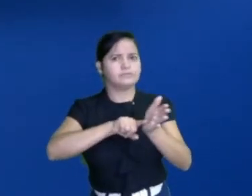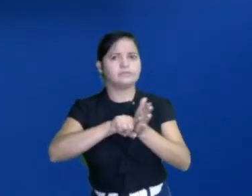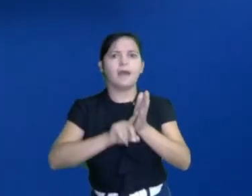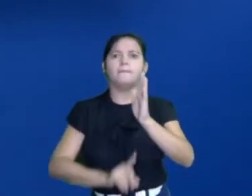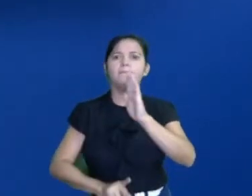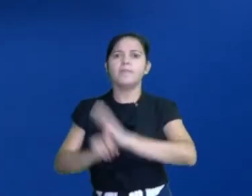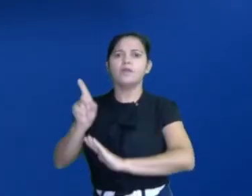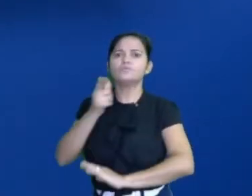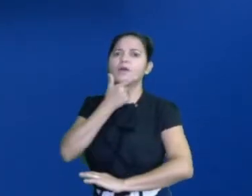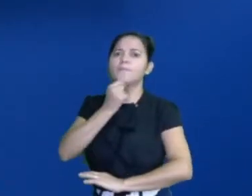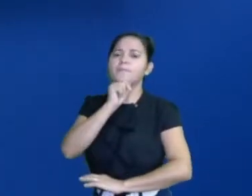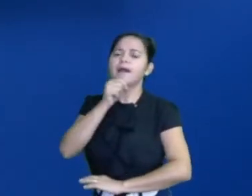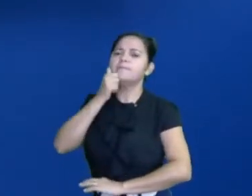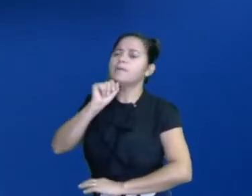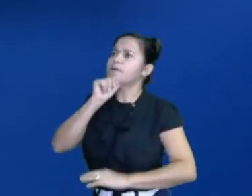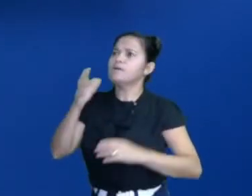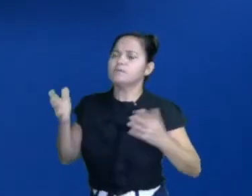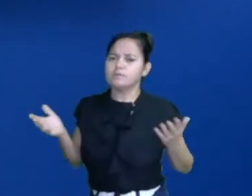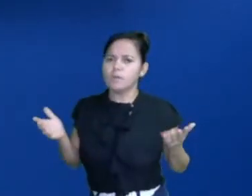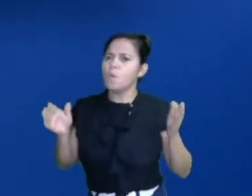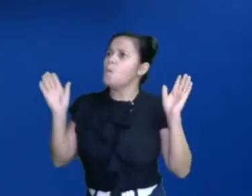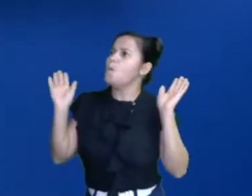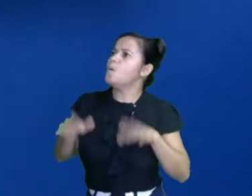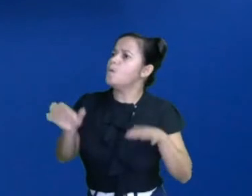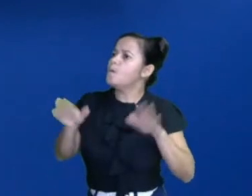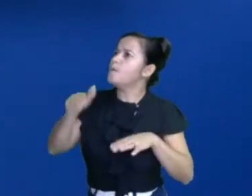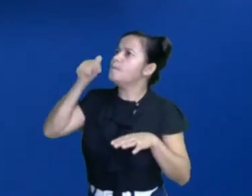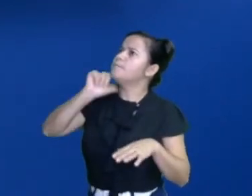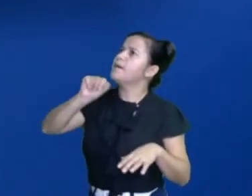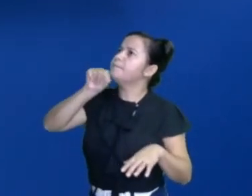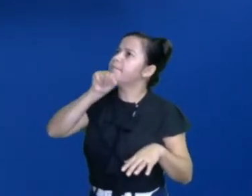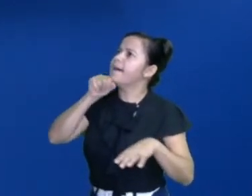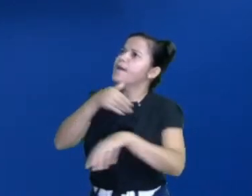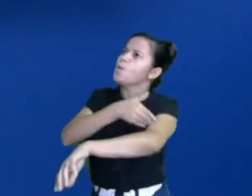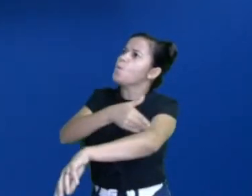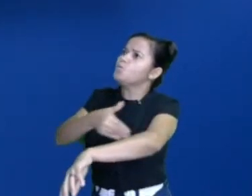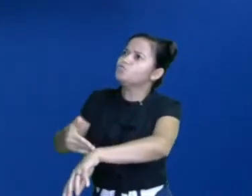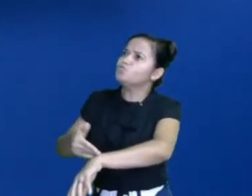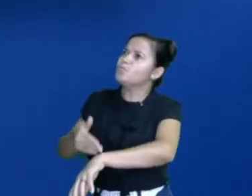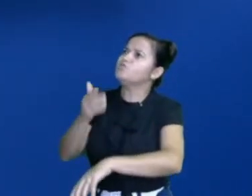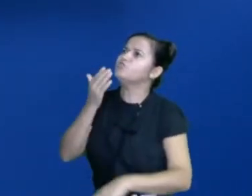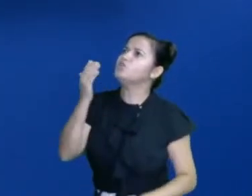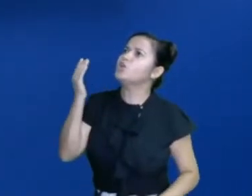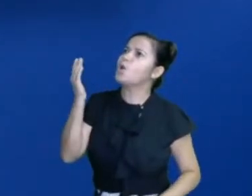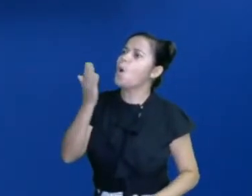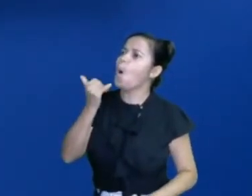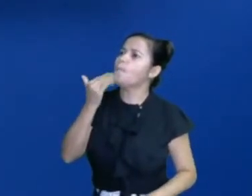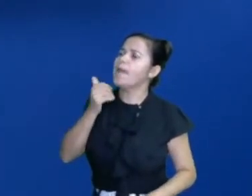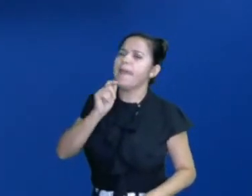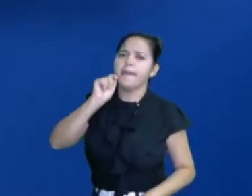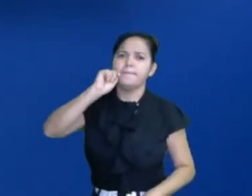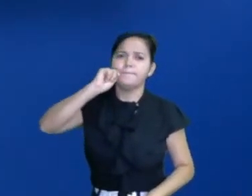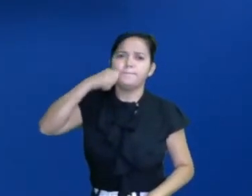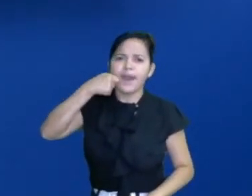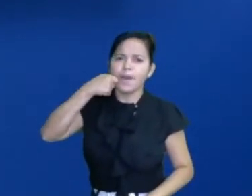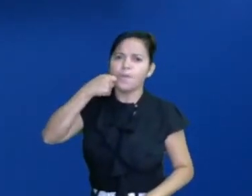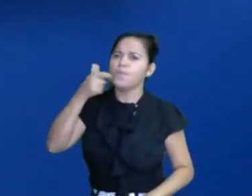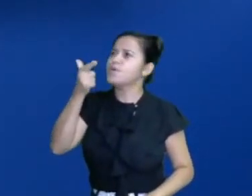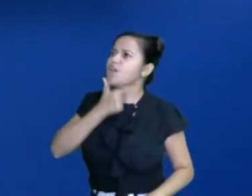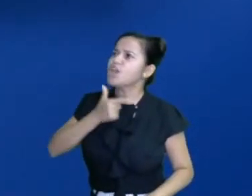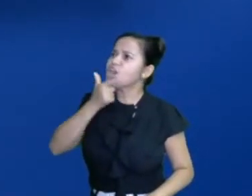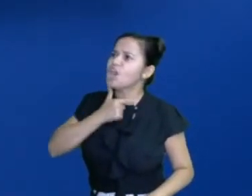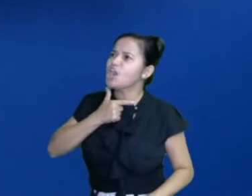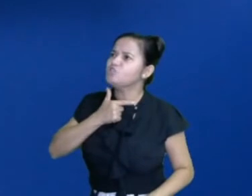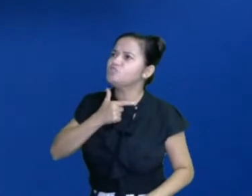Pergunta pra papai e mamãe. Ô mamãe, esse costume da gente comer pão com queijo, veio da onde? A senhora já